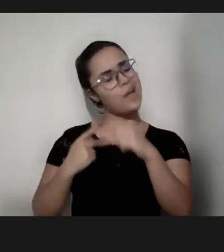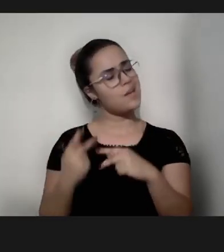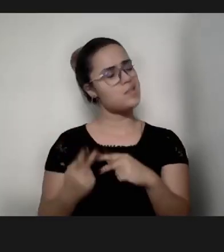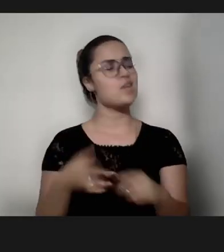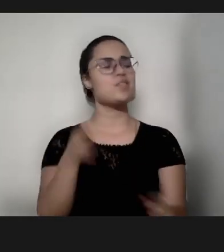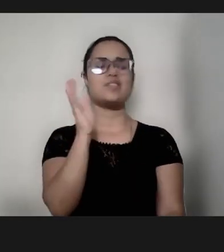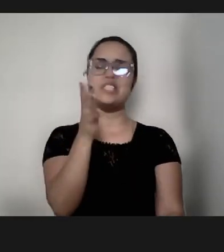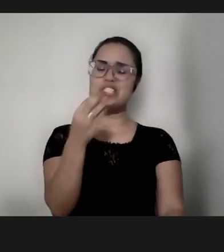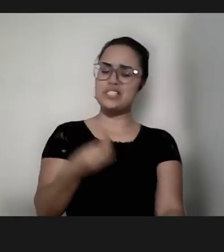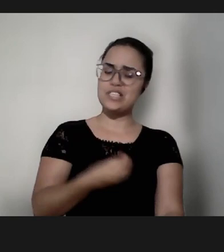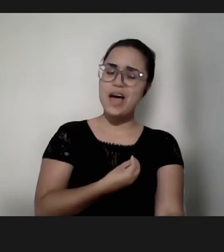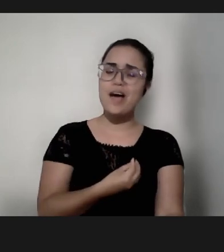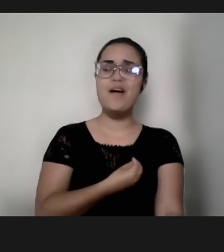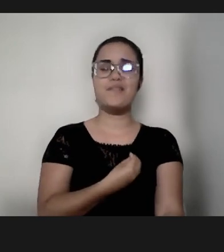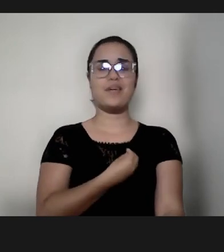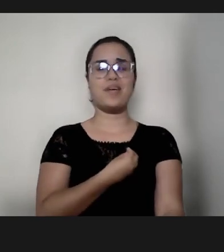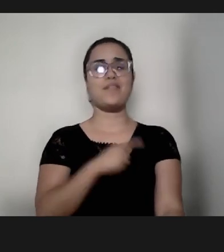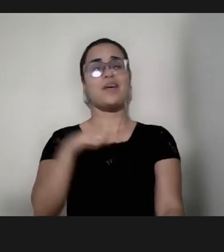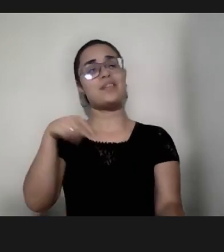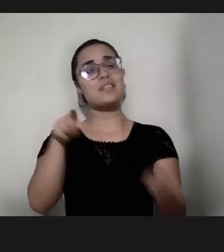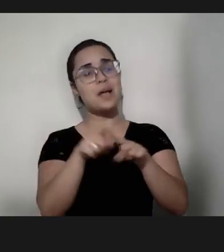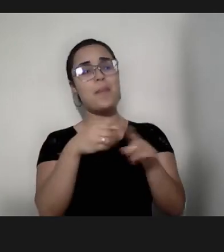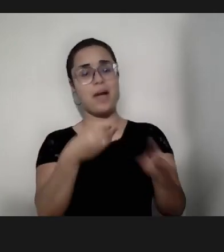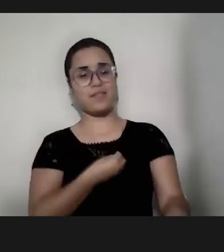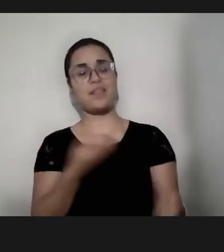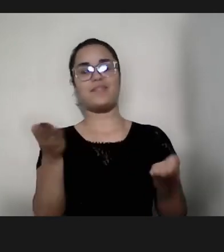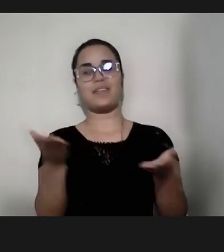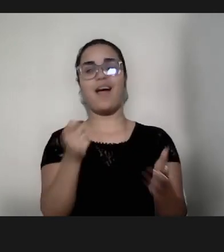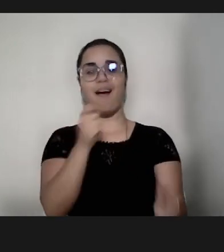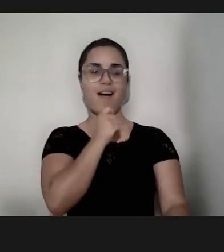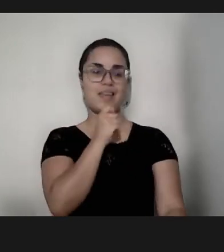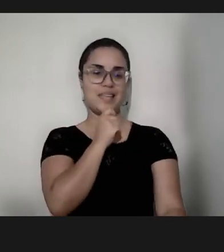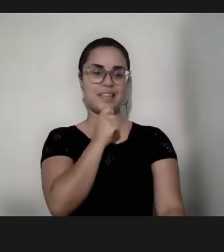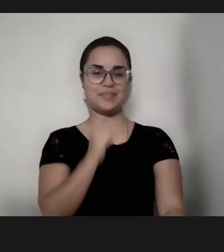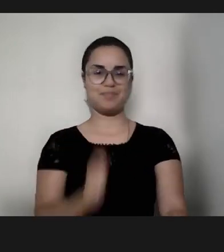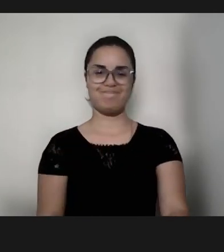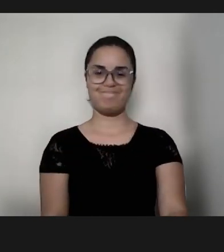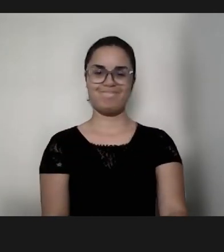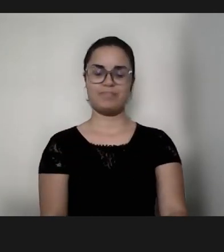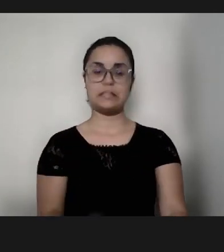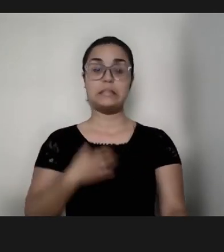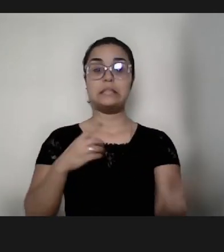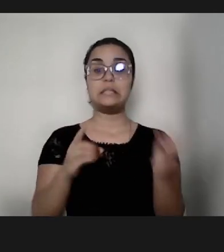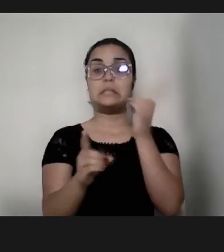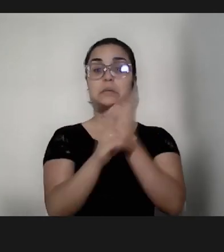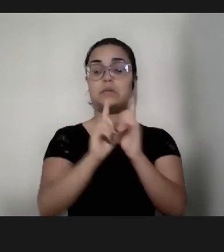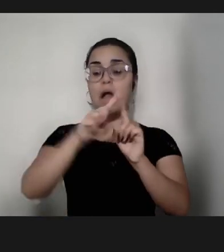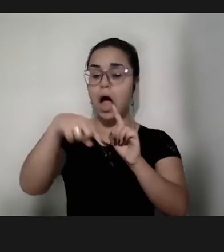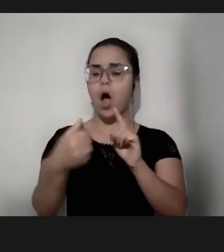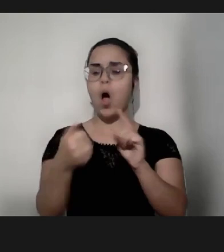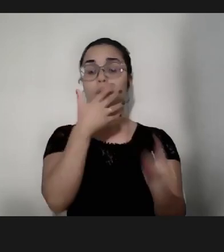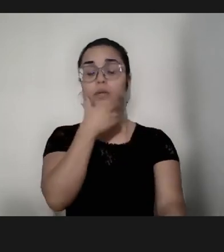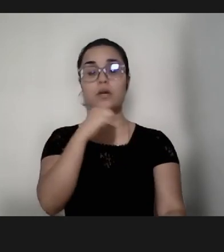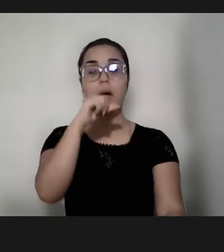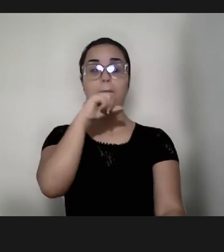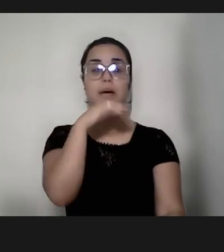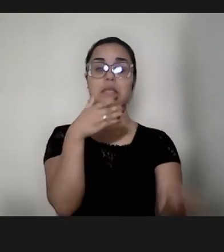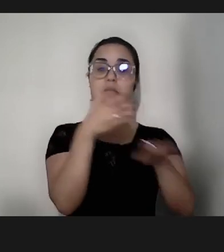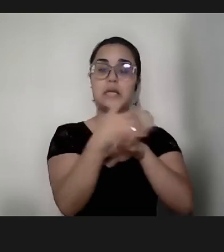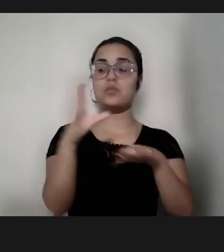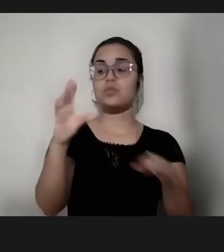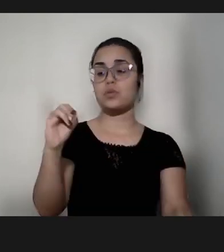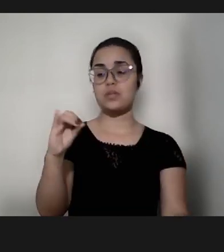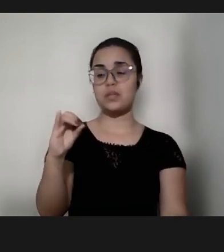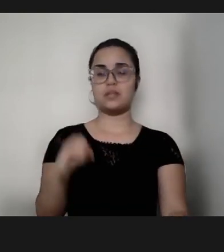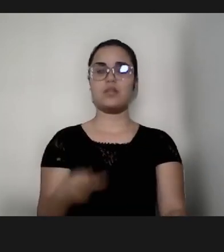vivenciou e o que está vivenciando, e poder encontrar outras mães, né? Na minha página, eu vou primeiro